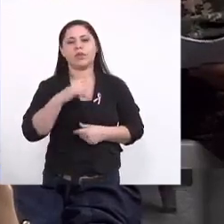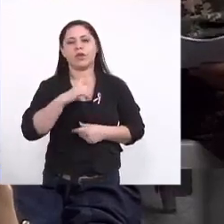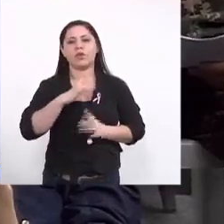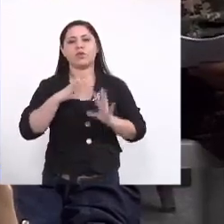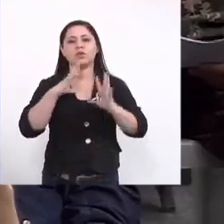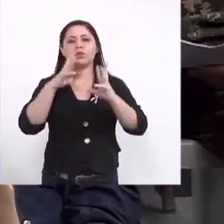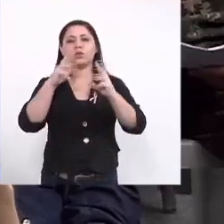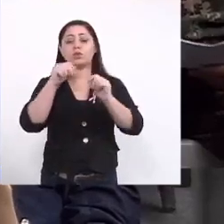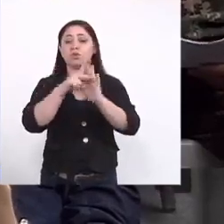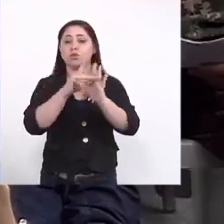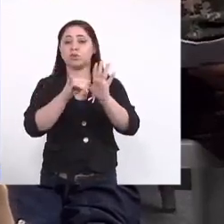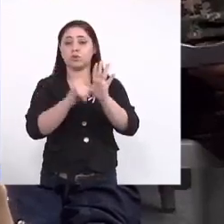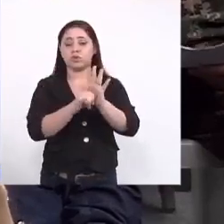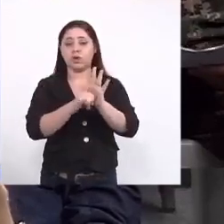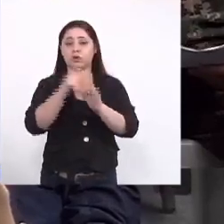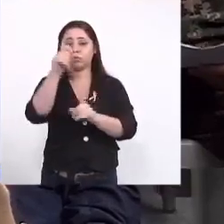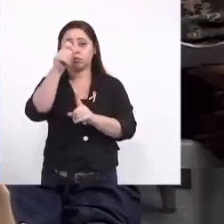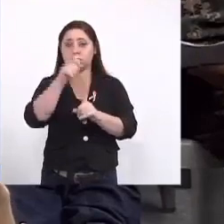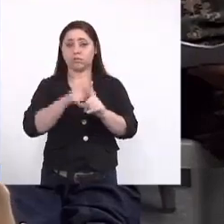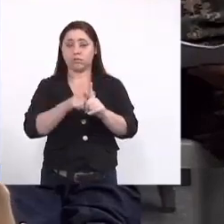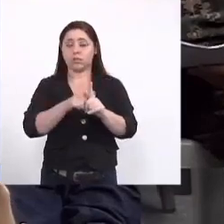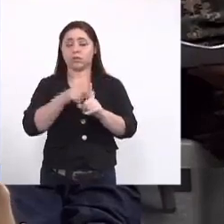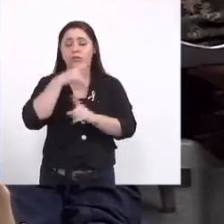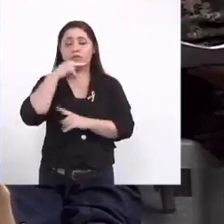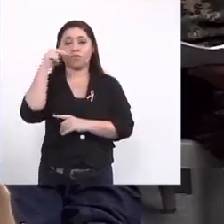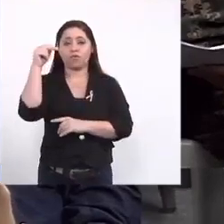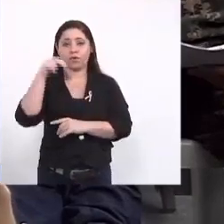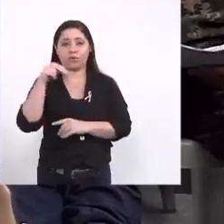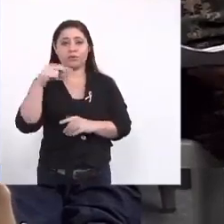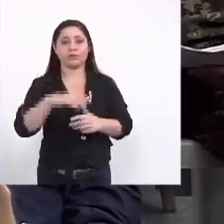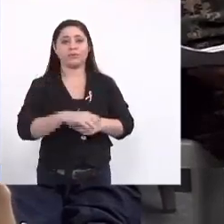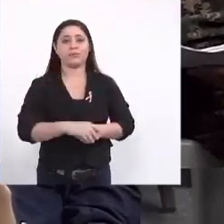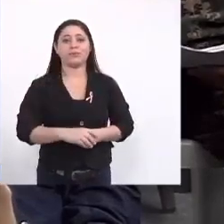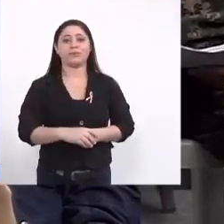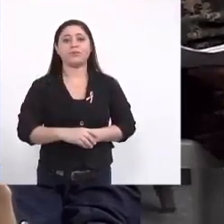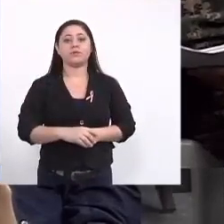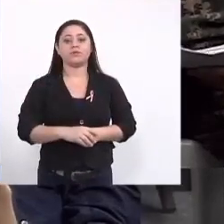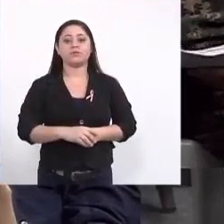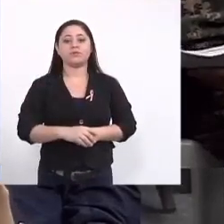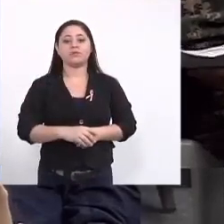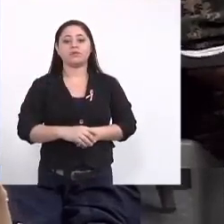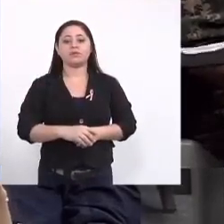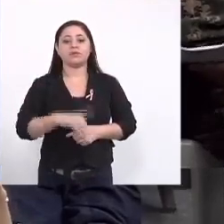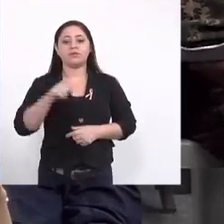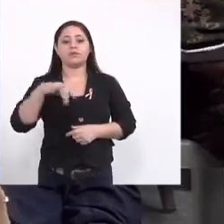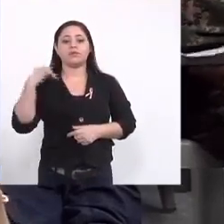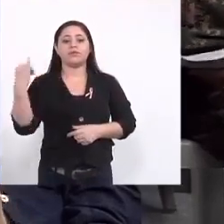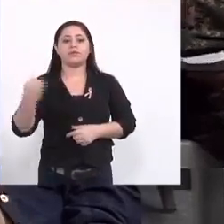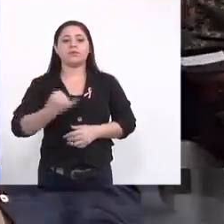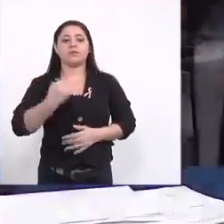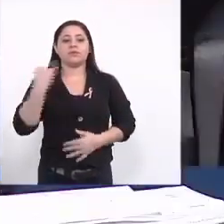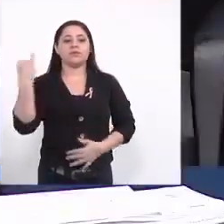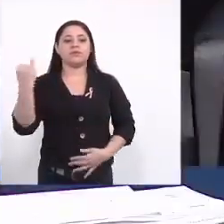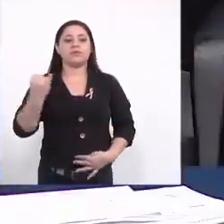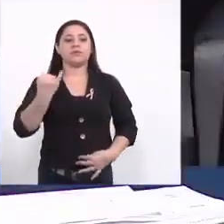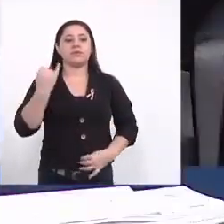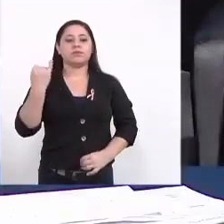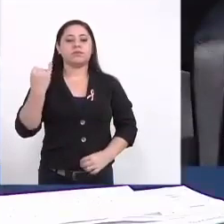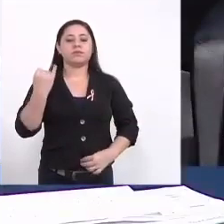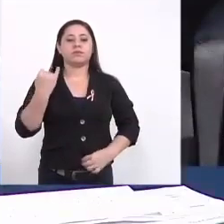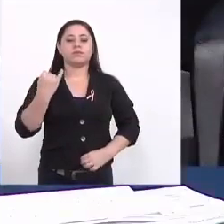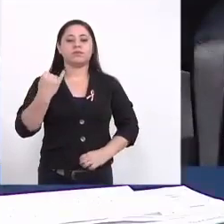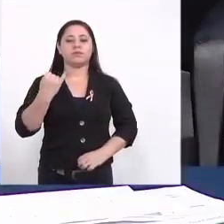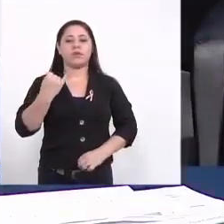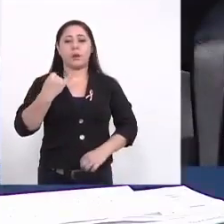esses projetos para o mês de novembro é importante nós